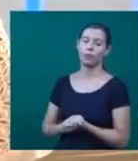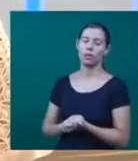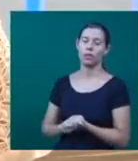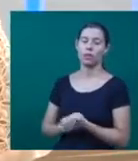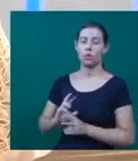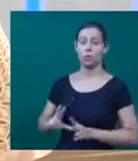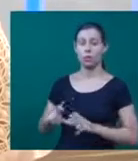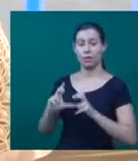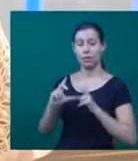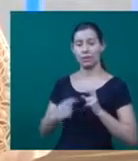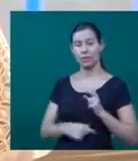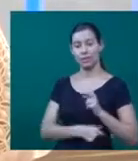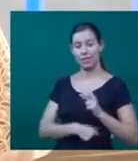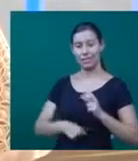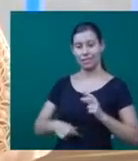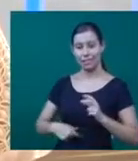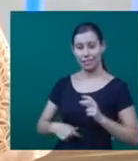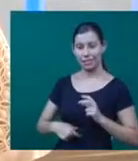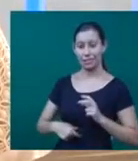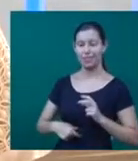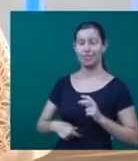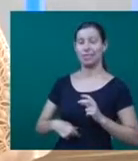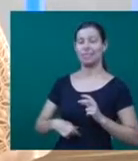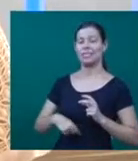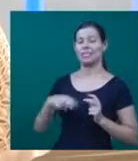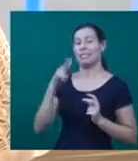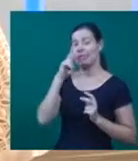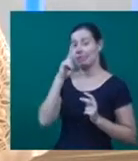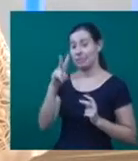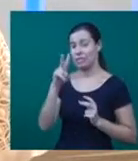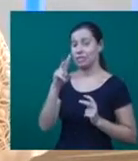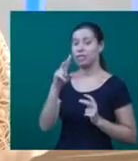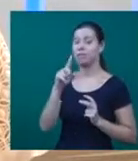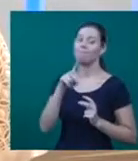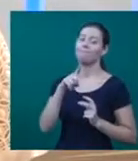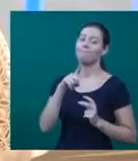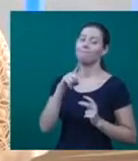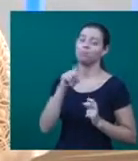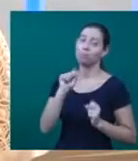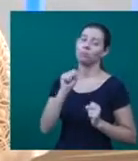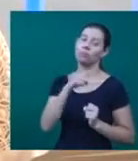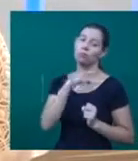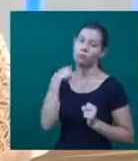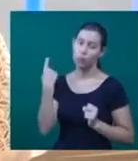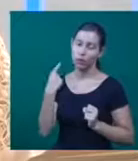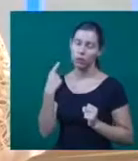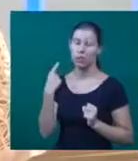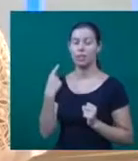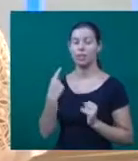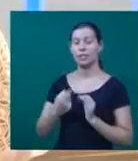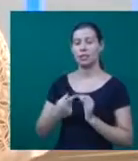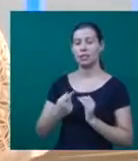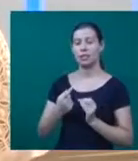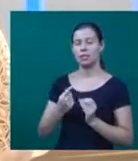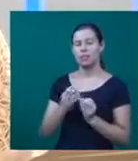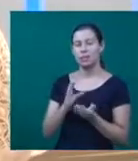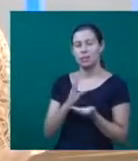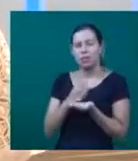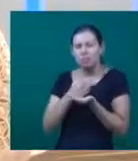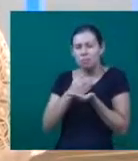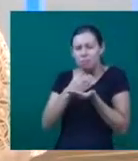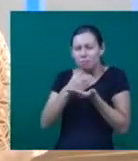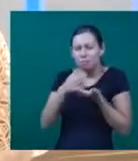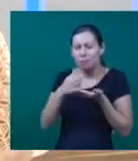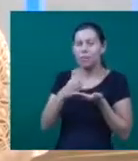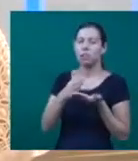gastrointestinal, é o mais agressivo de todos e o mais letal. Quando descoberto em fases iniciais um tumor bem pequeno,